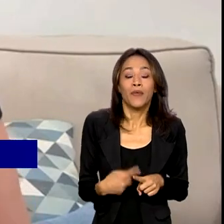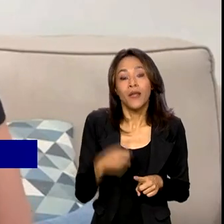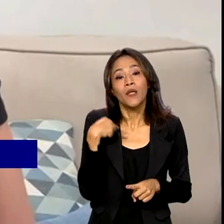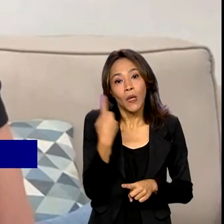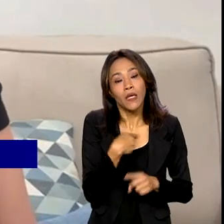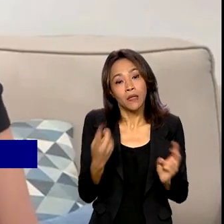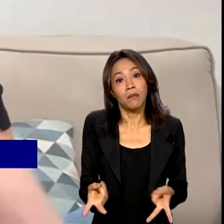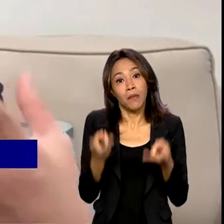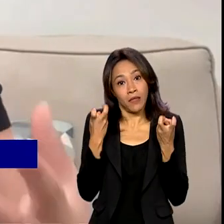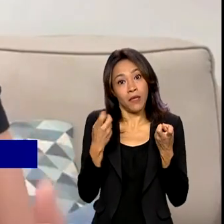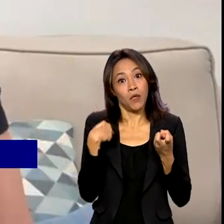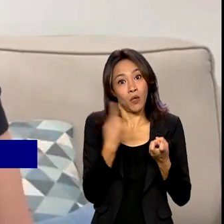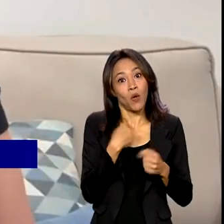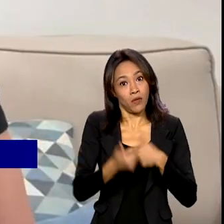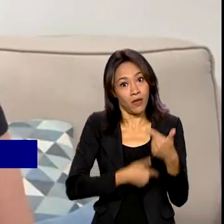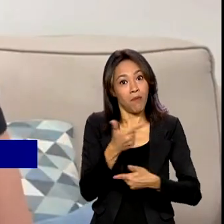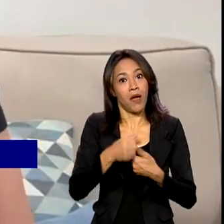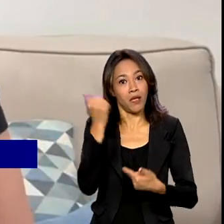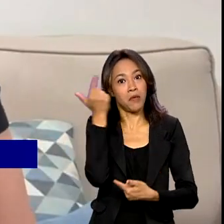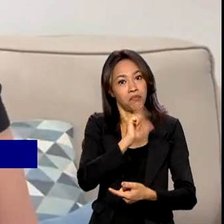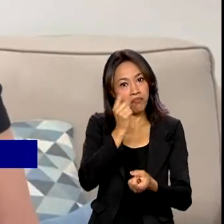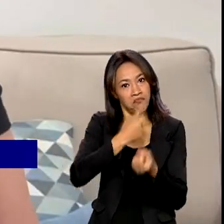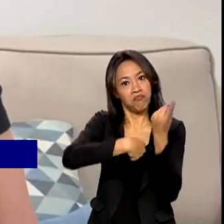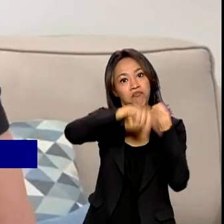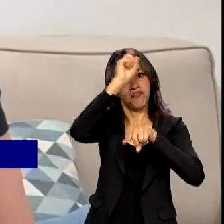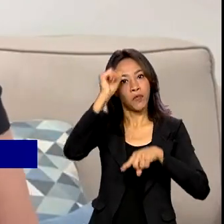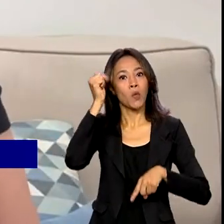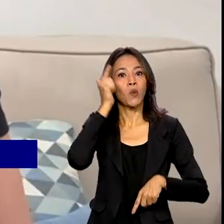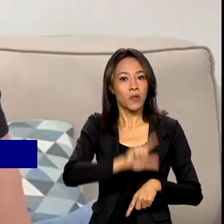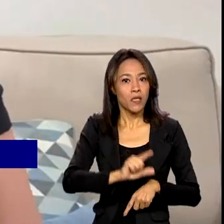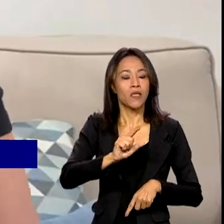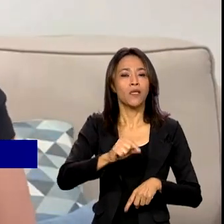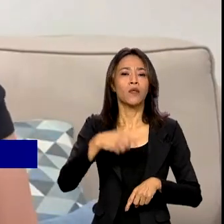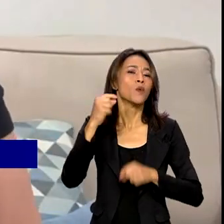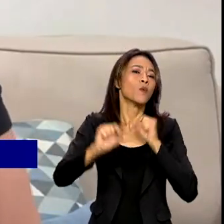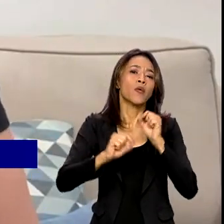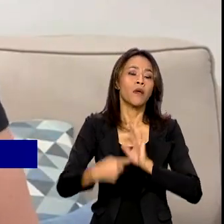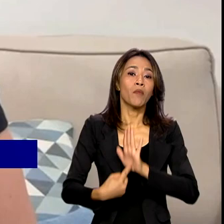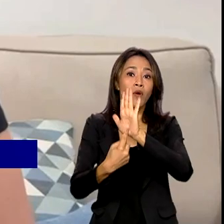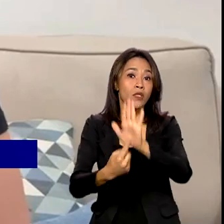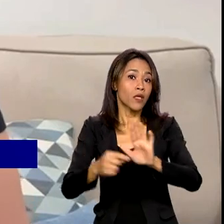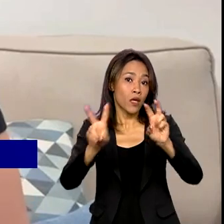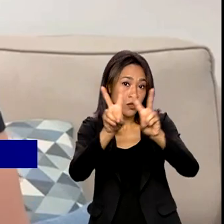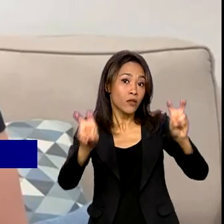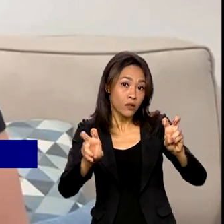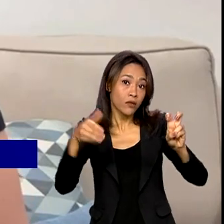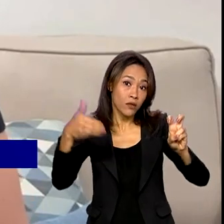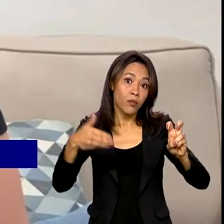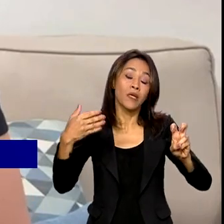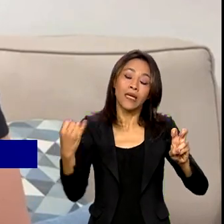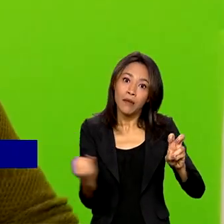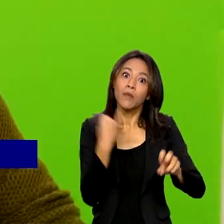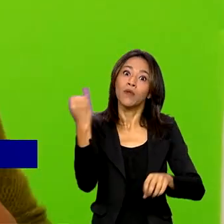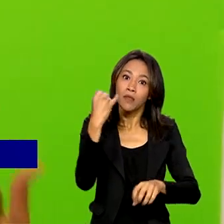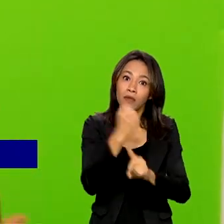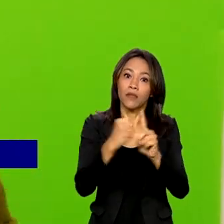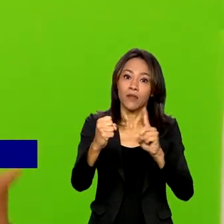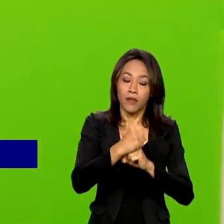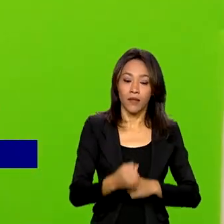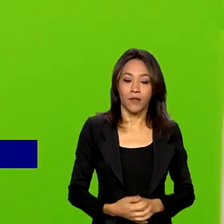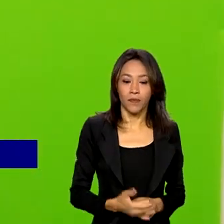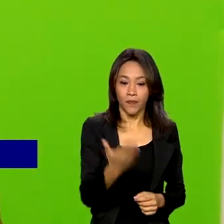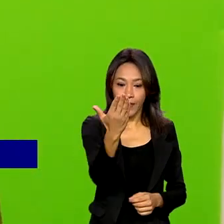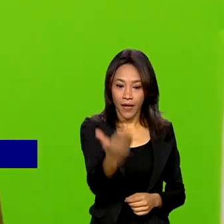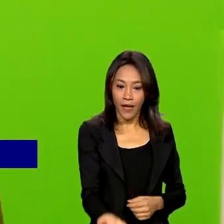percebe que nosso trabalho tem dado certo, que a gente tem conseguido trazer um pouco de luz sobre esse assunto que é tão importante para a sociedade. Tentamos